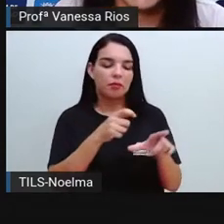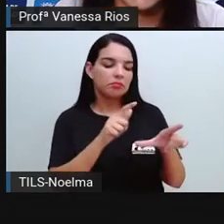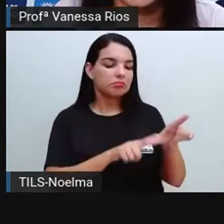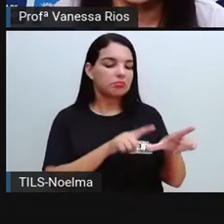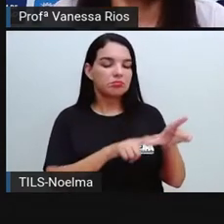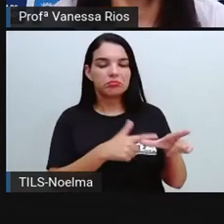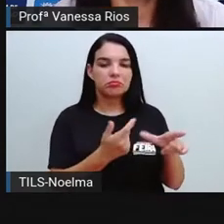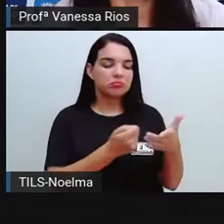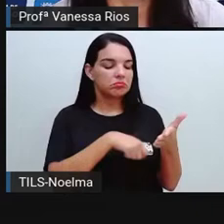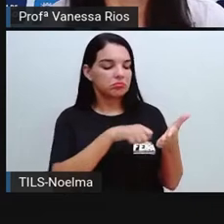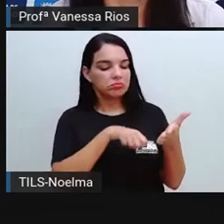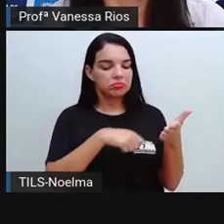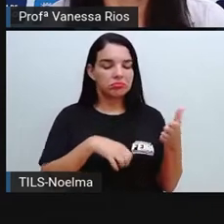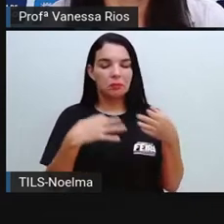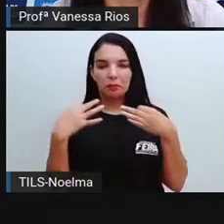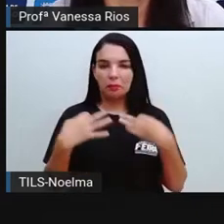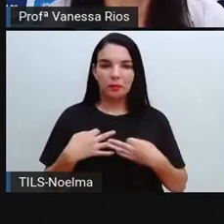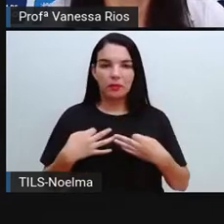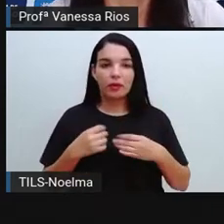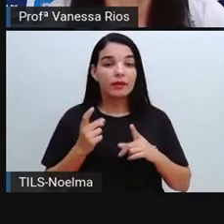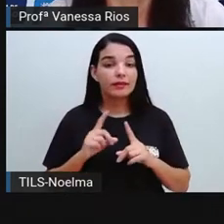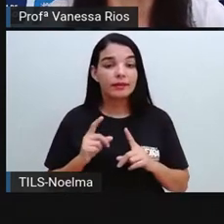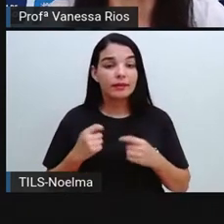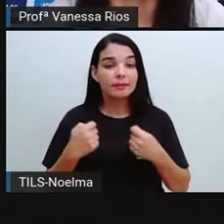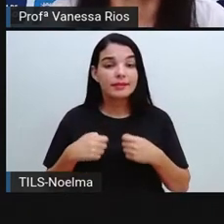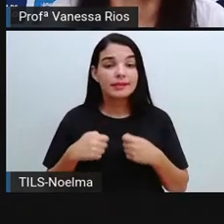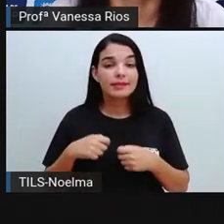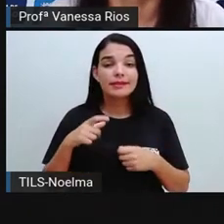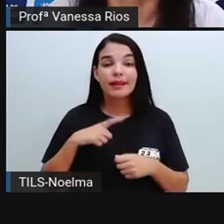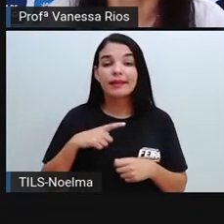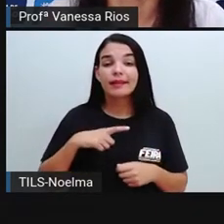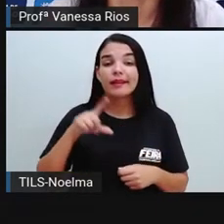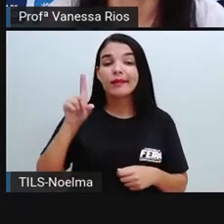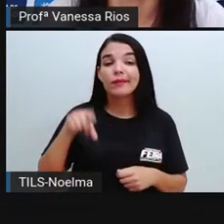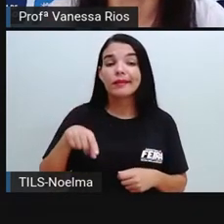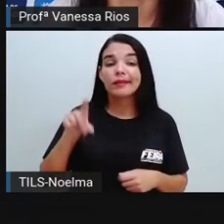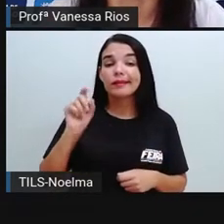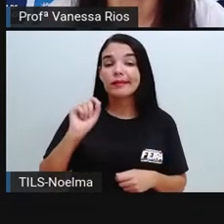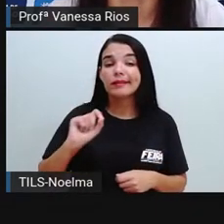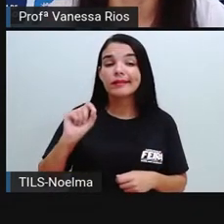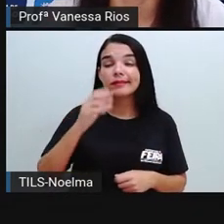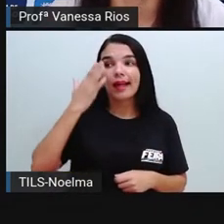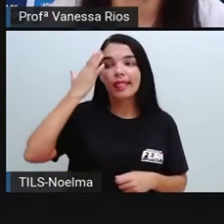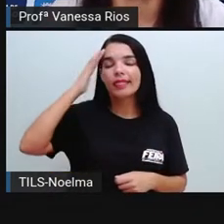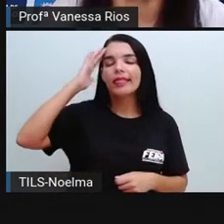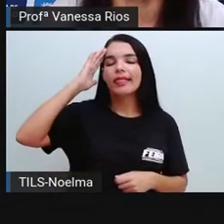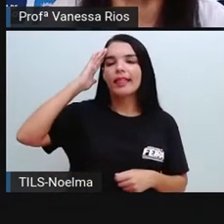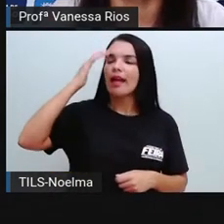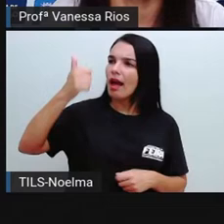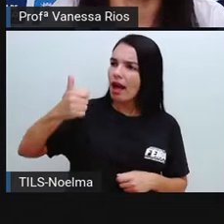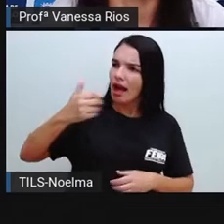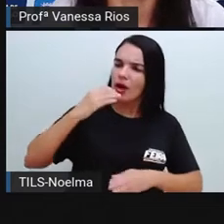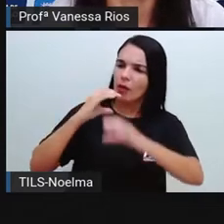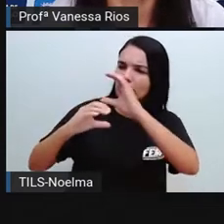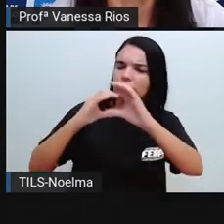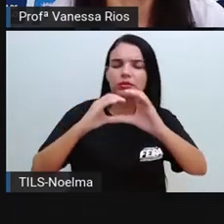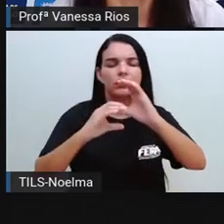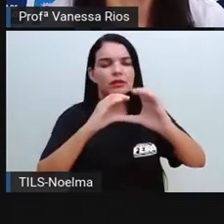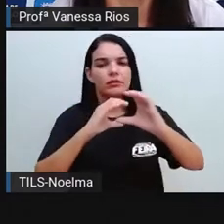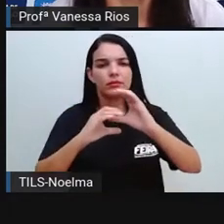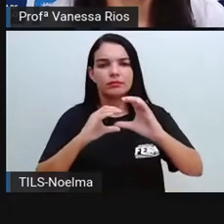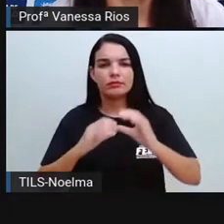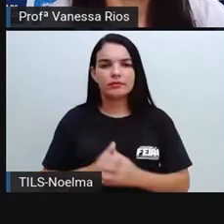formal, porque a gente precisa ser entendido, nós precisamos ser compreendidos no processo de